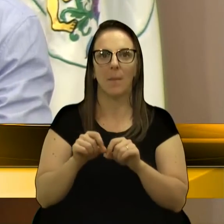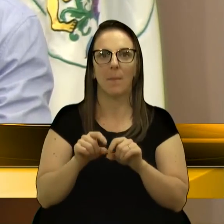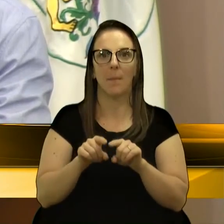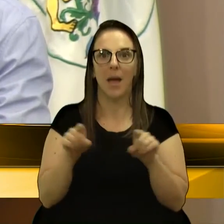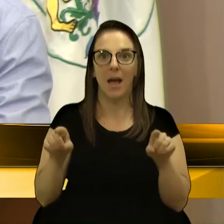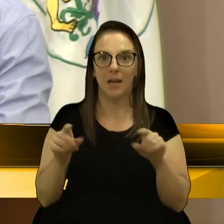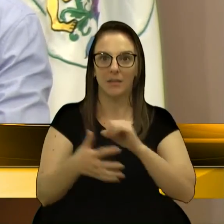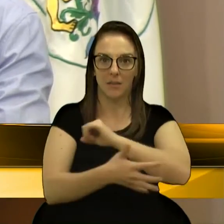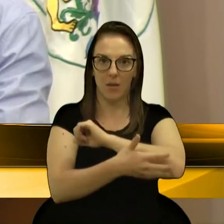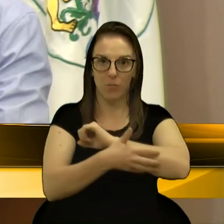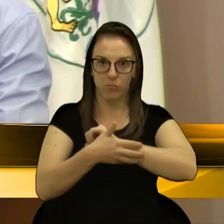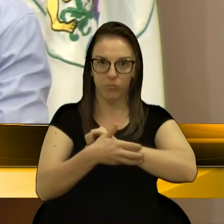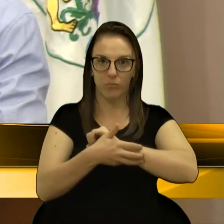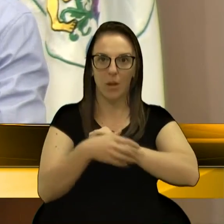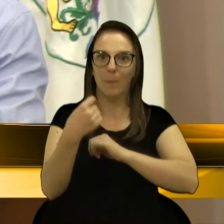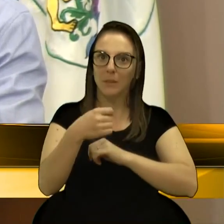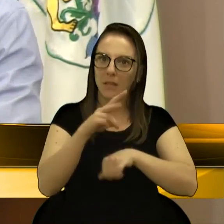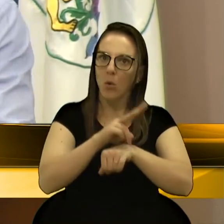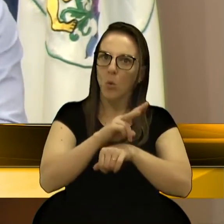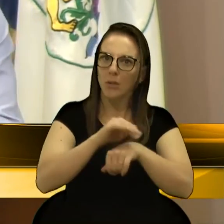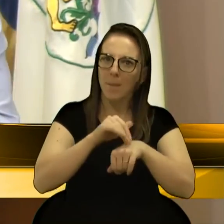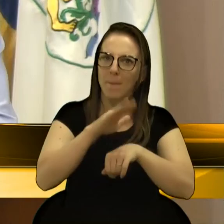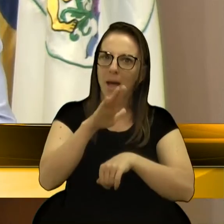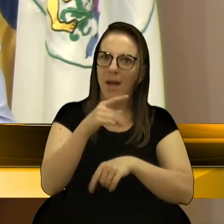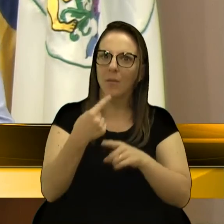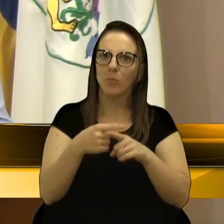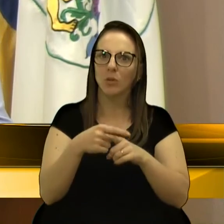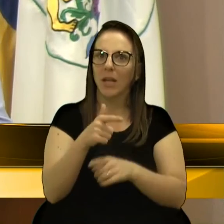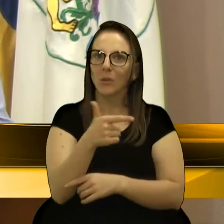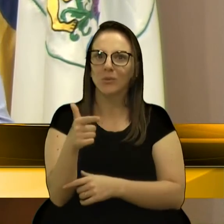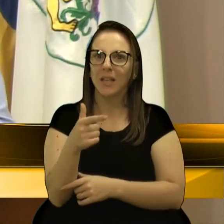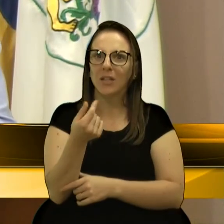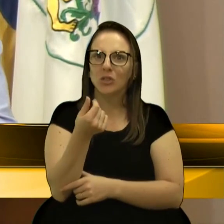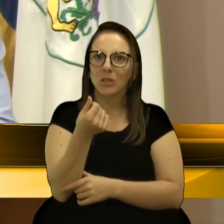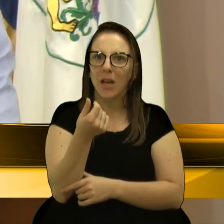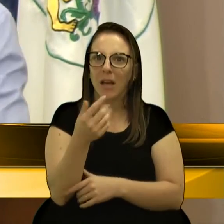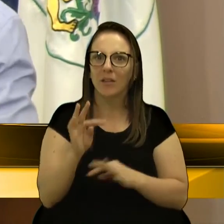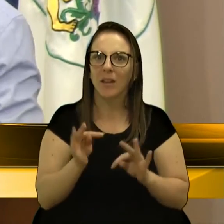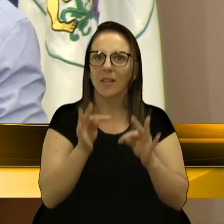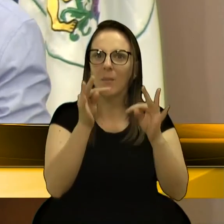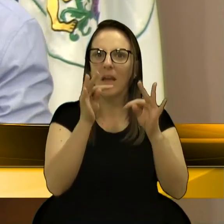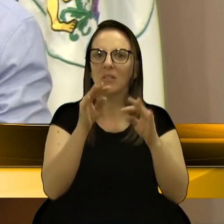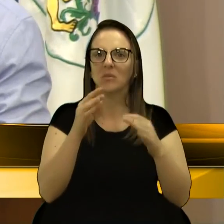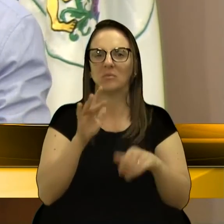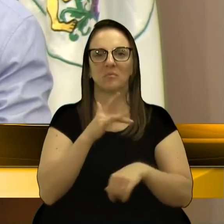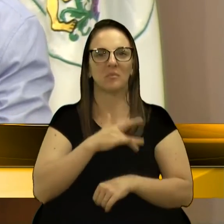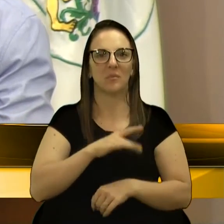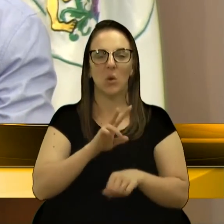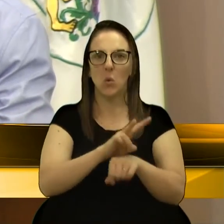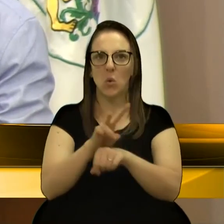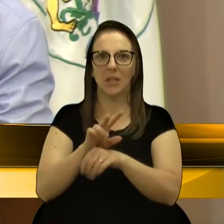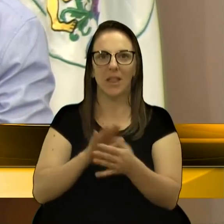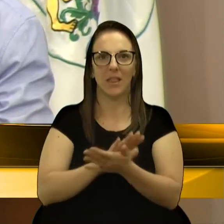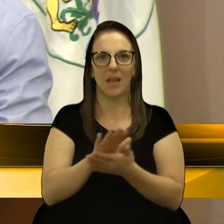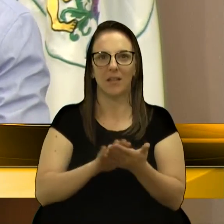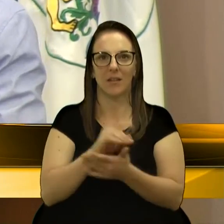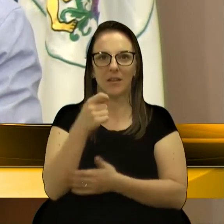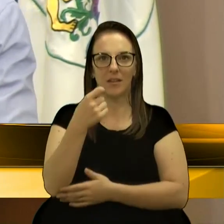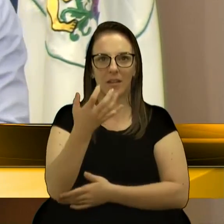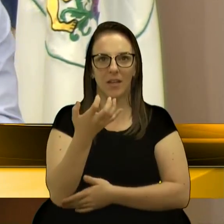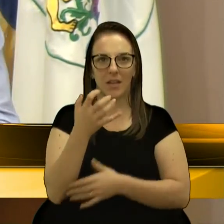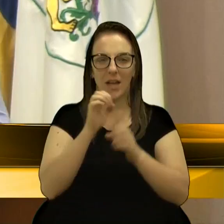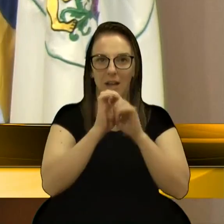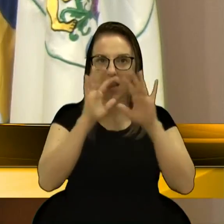mais porque tem menos condição de se tratar, é aquele que menos se cuida. Então, eu só queria deixar claro isso a todos os